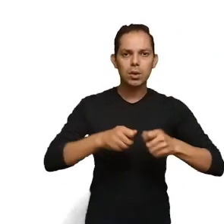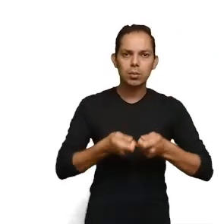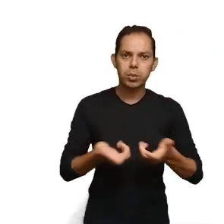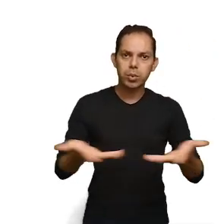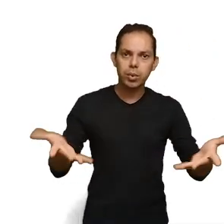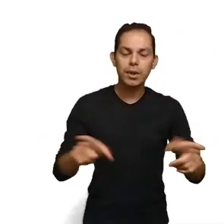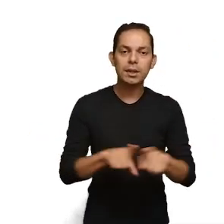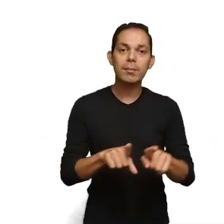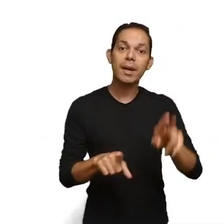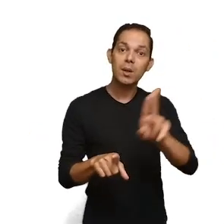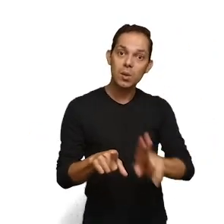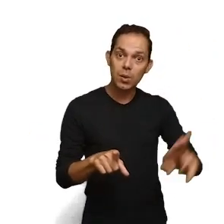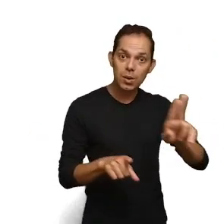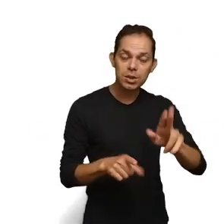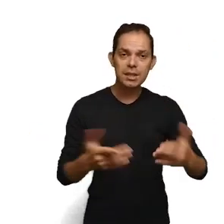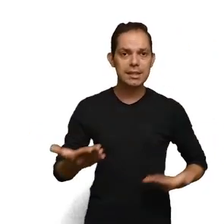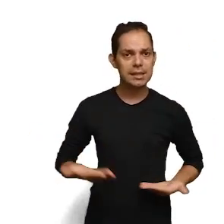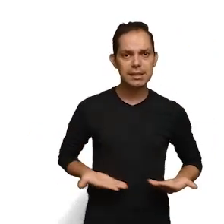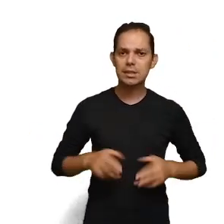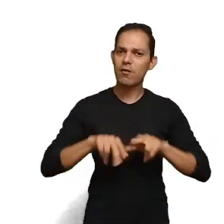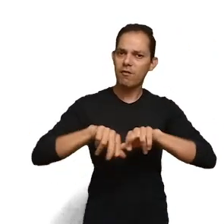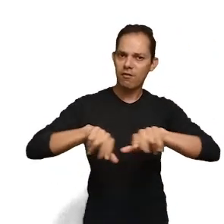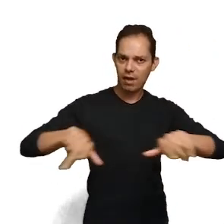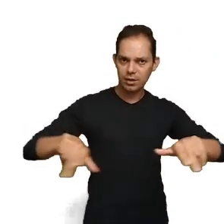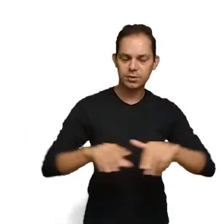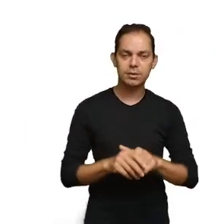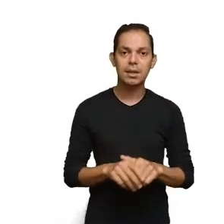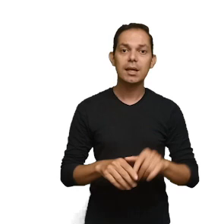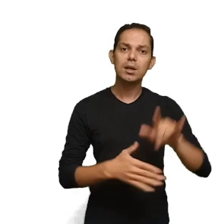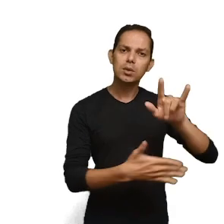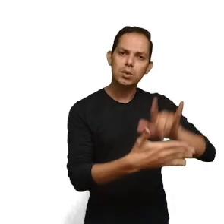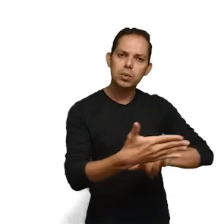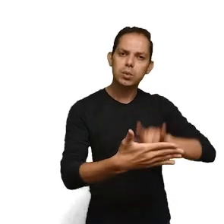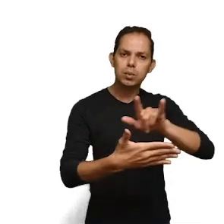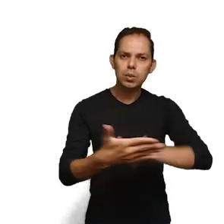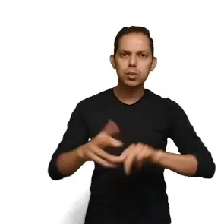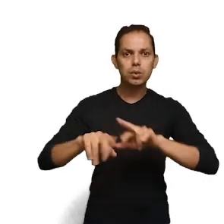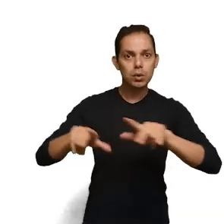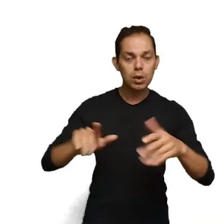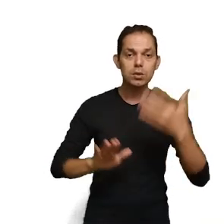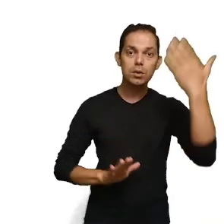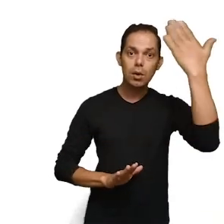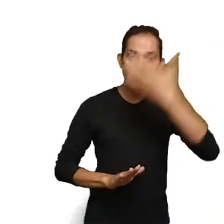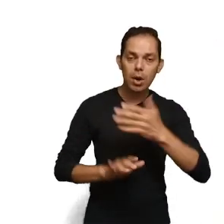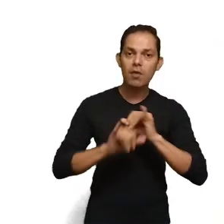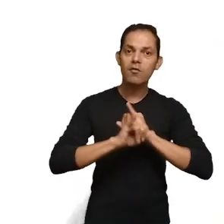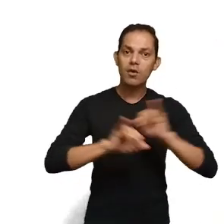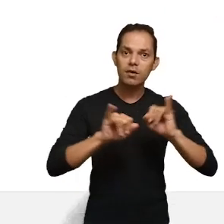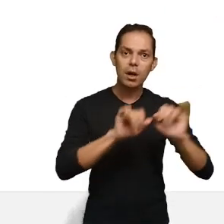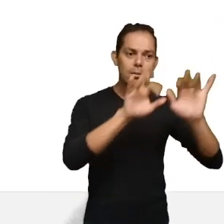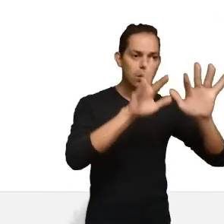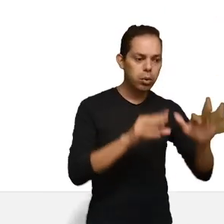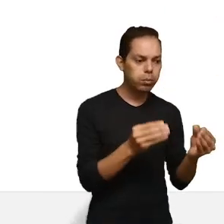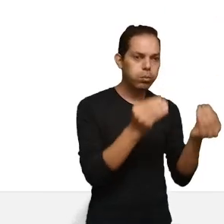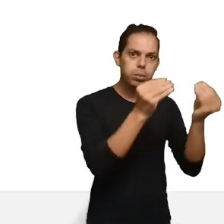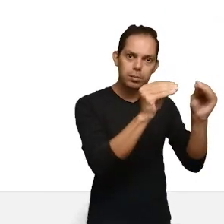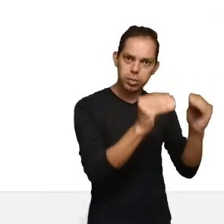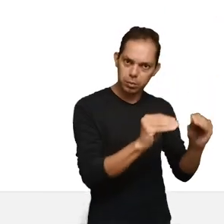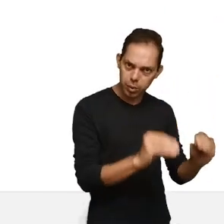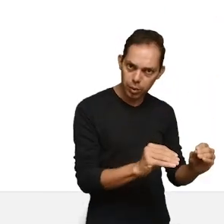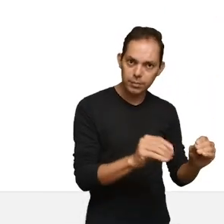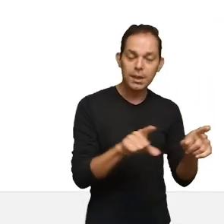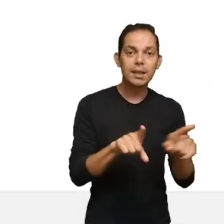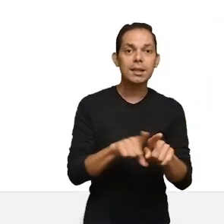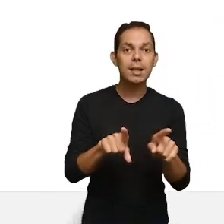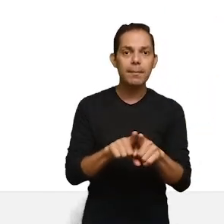de materiais e utilização de serviços. Estes documentos comprovam as informações prestadas nos